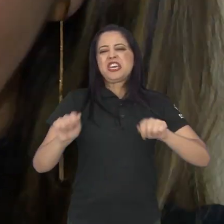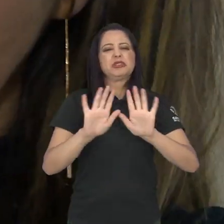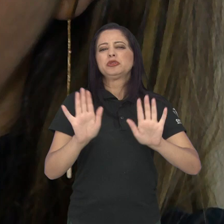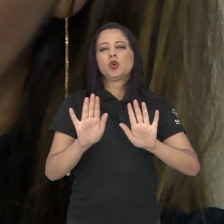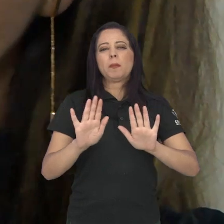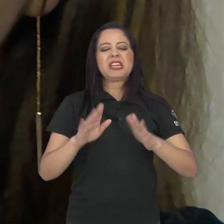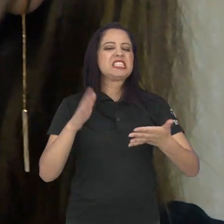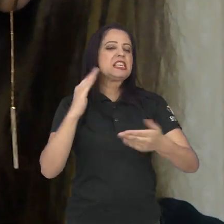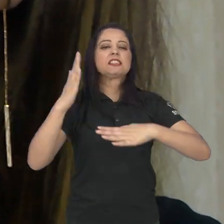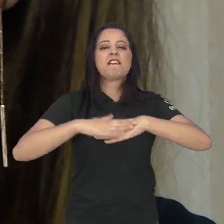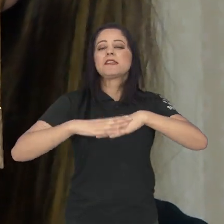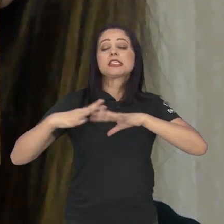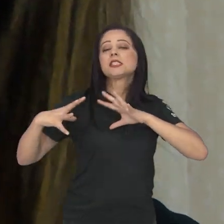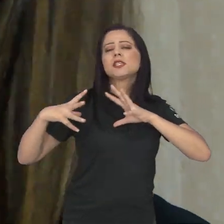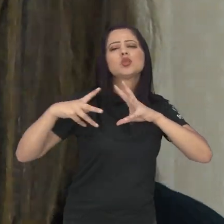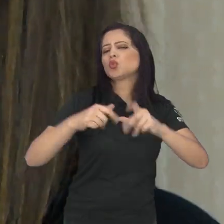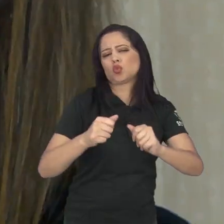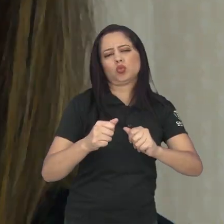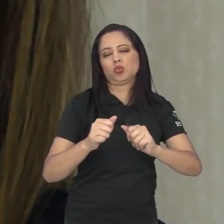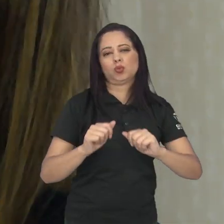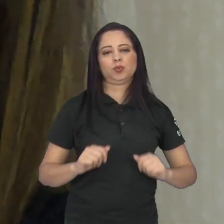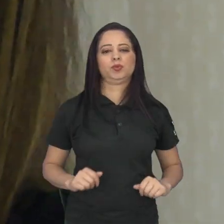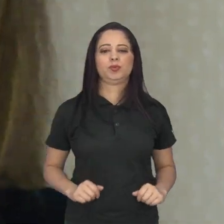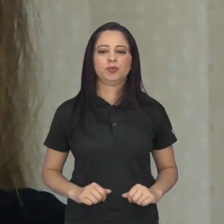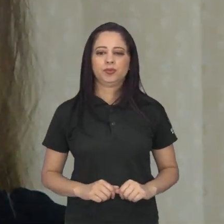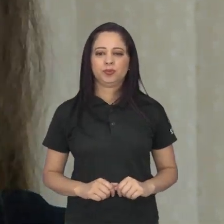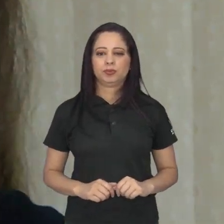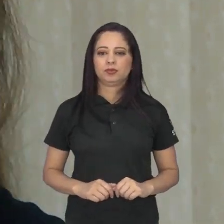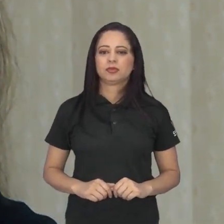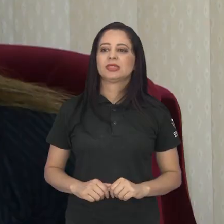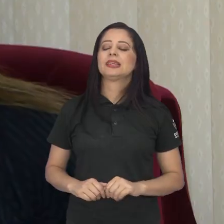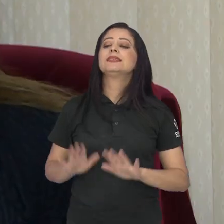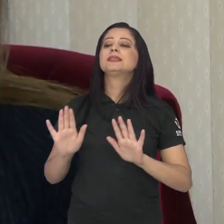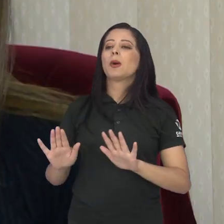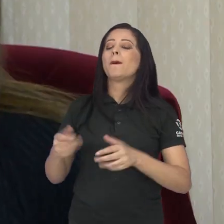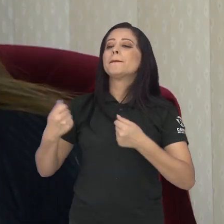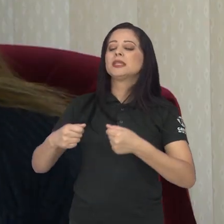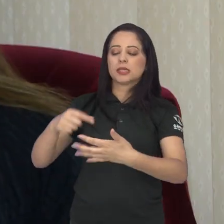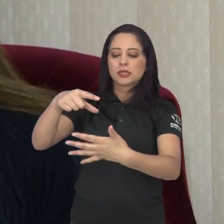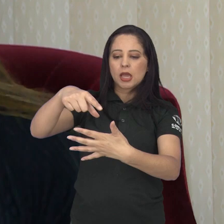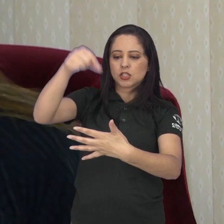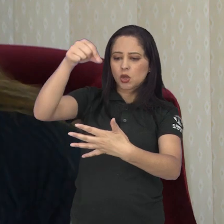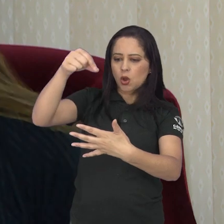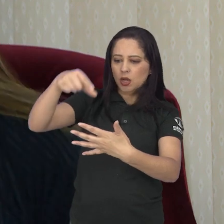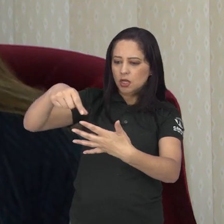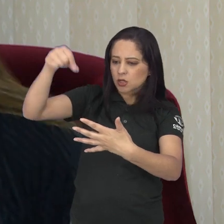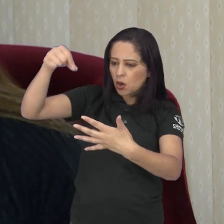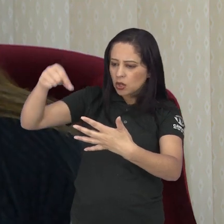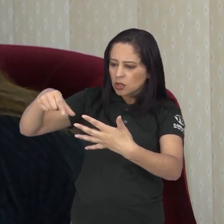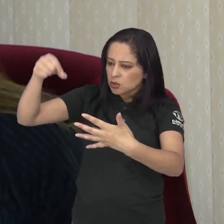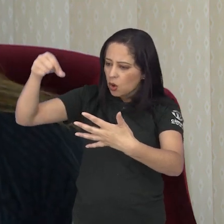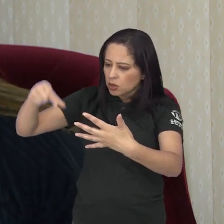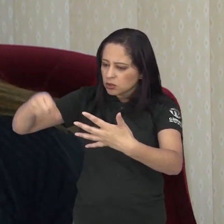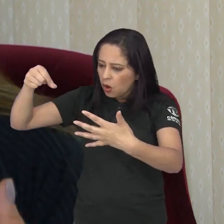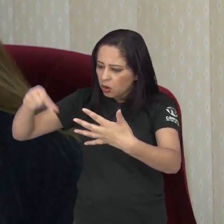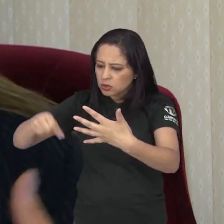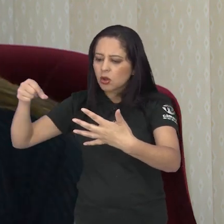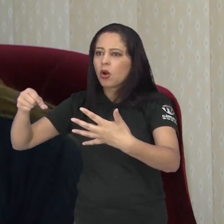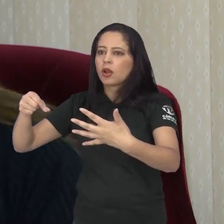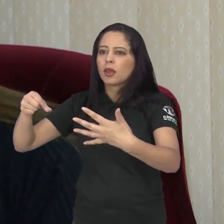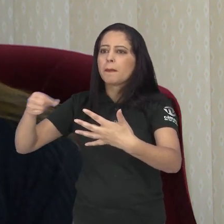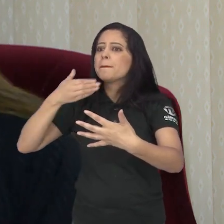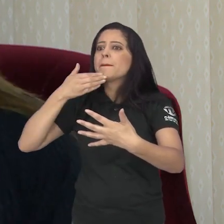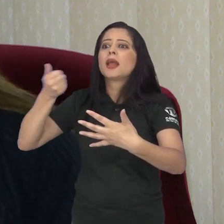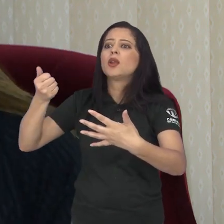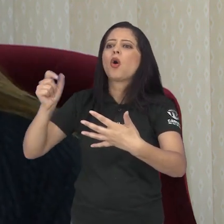fazer o ideal, é só fazer o que é possível em cada situação. O que é possível fazer hoje para que a